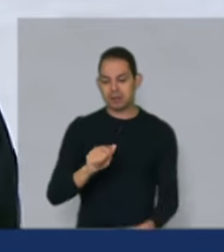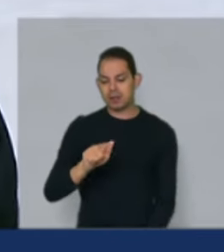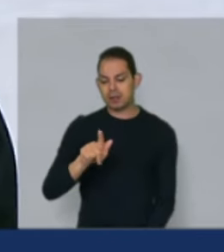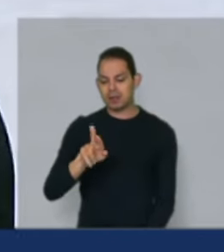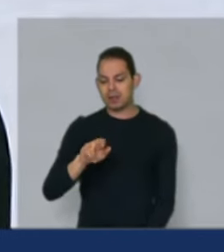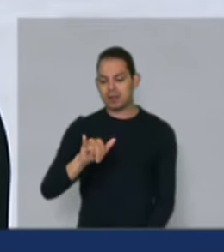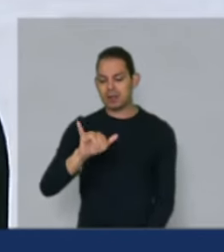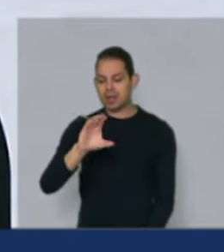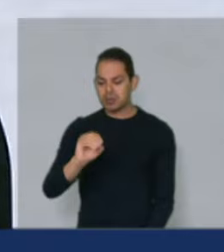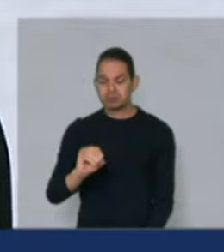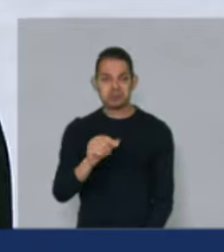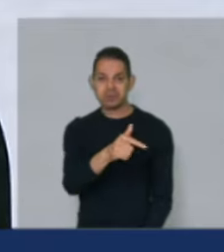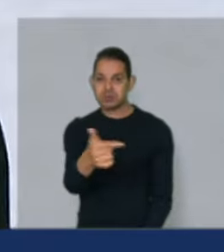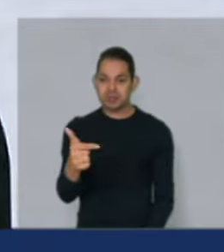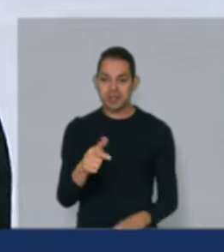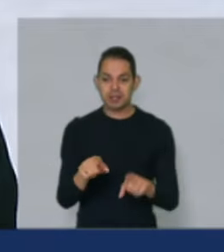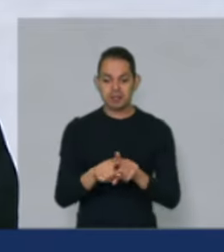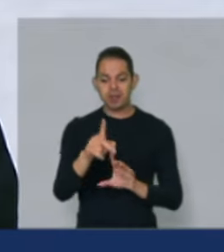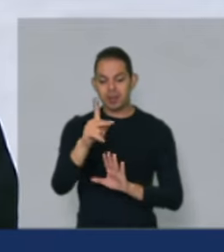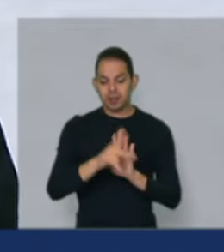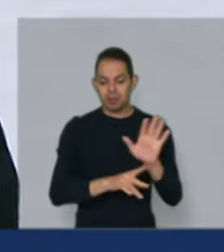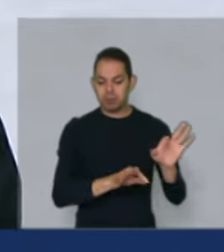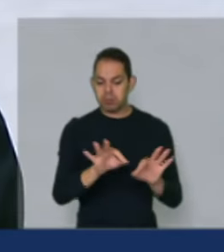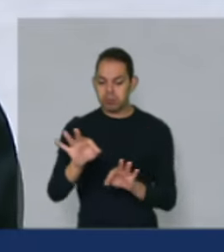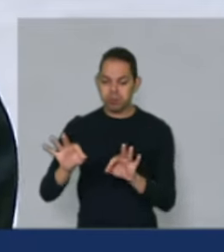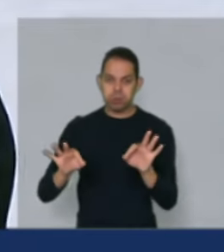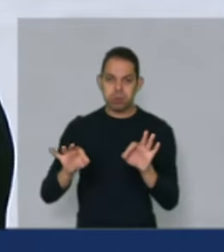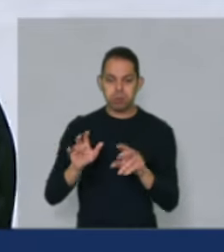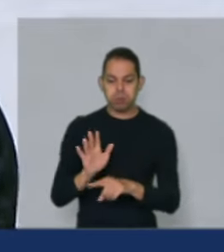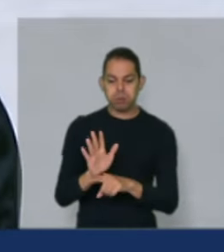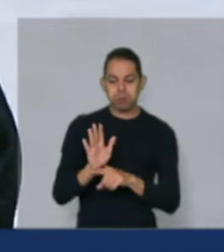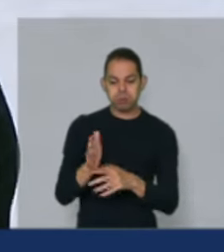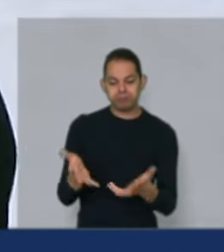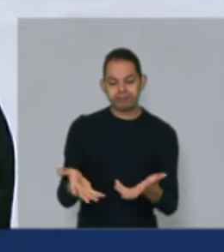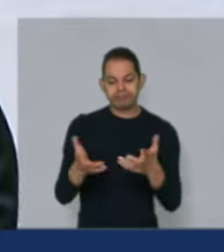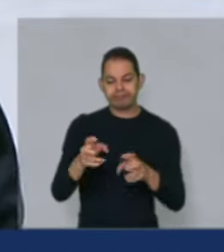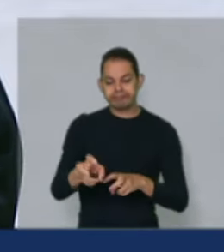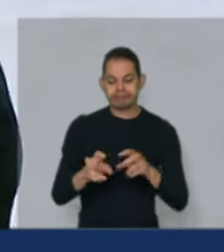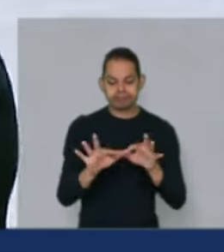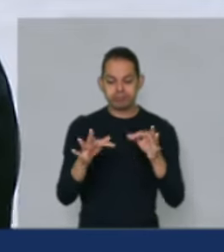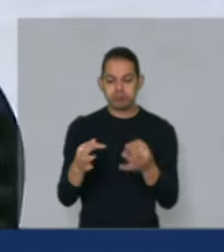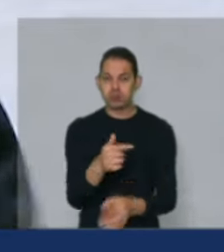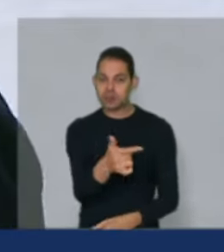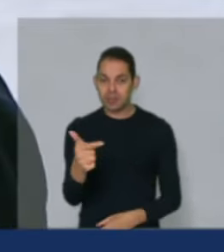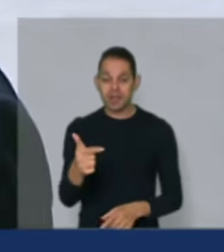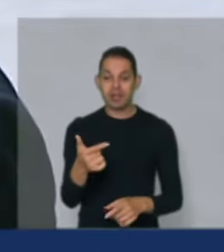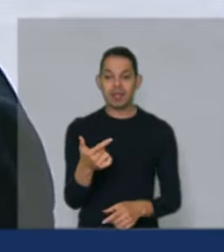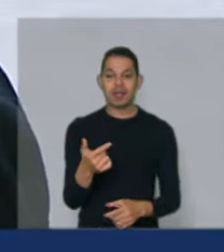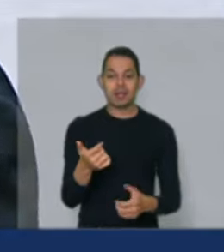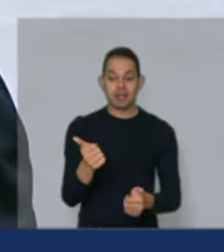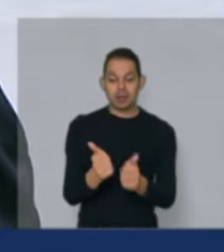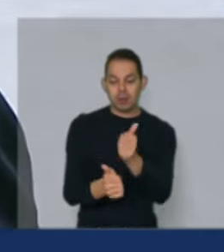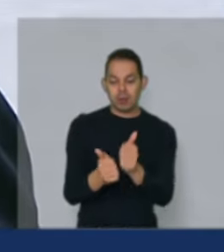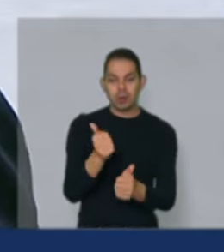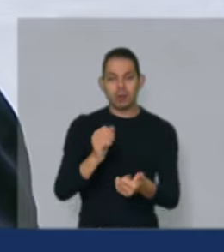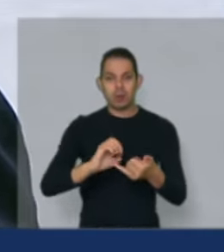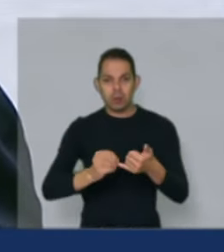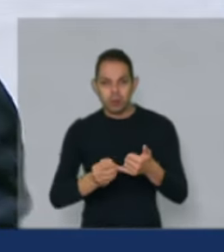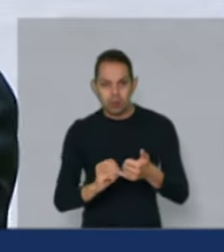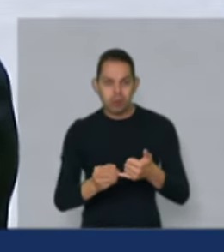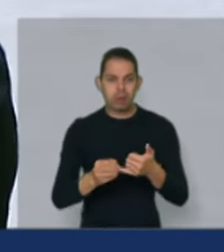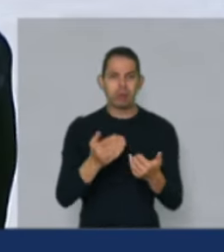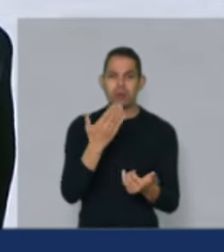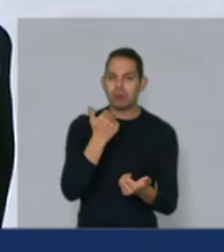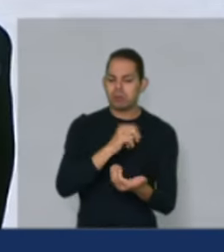mais essa política pública do plano safra específico para a agricultura familiar. e o preço dos alimentos nas nuvens. Esse é o problema do país.